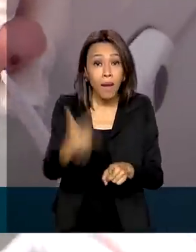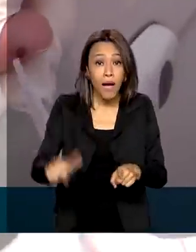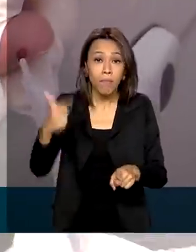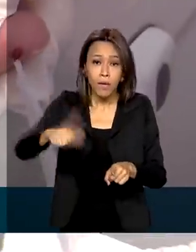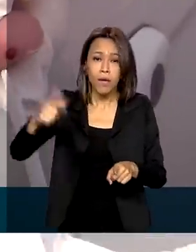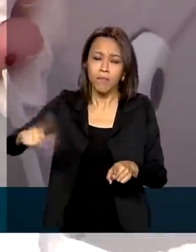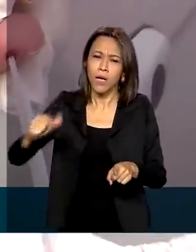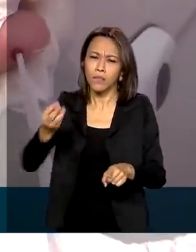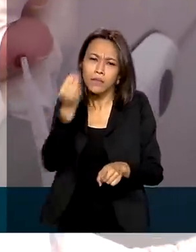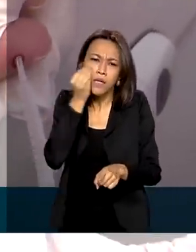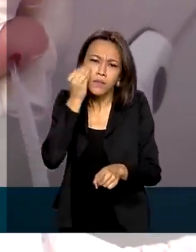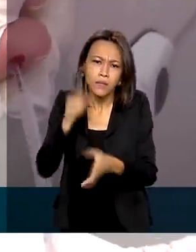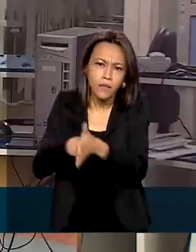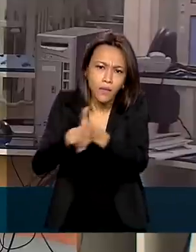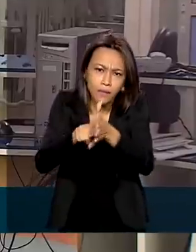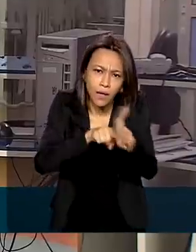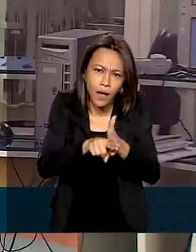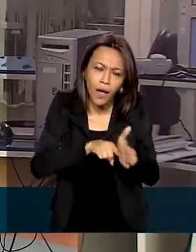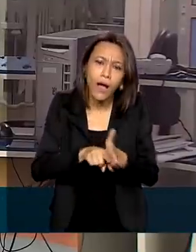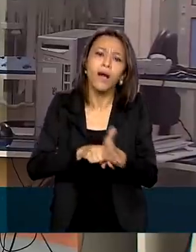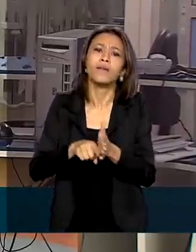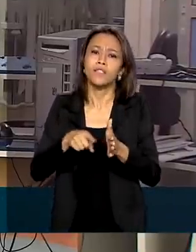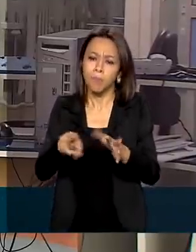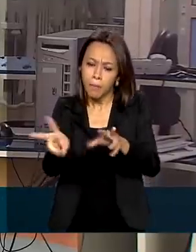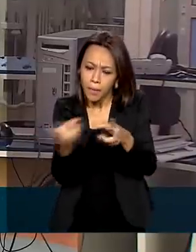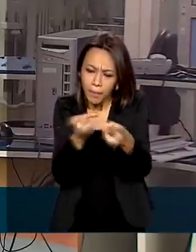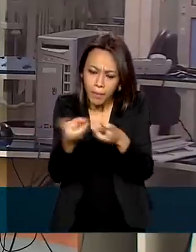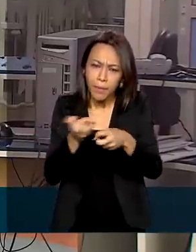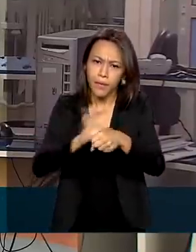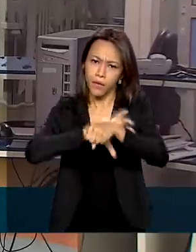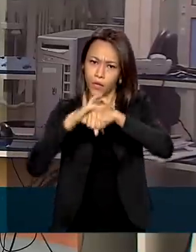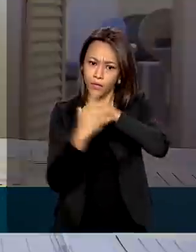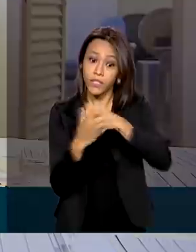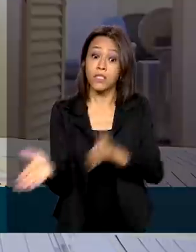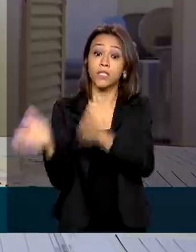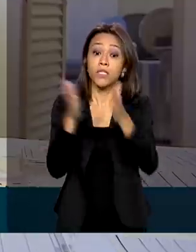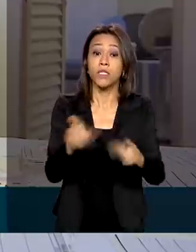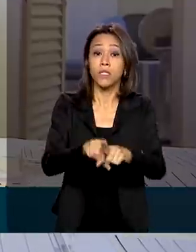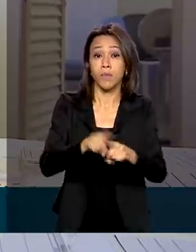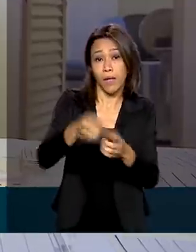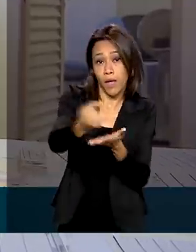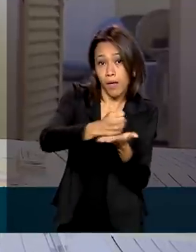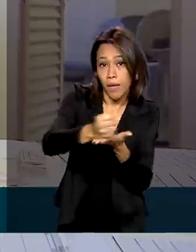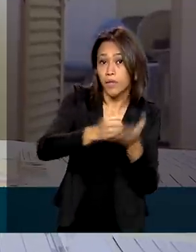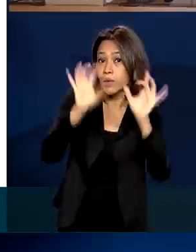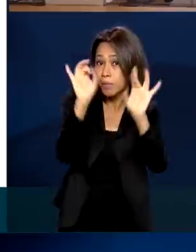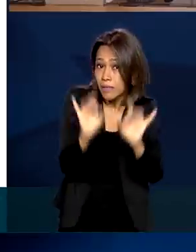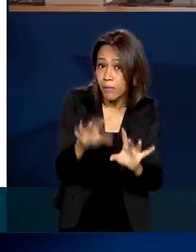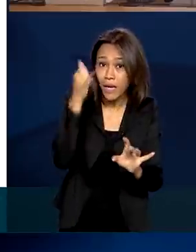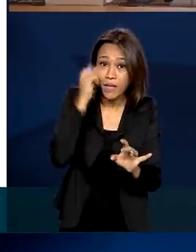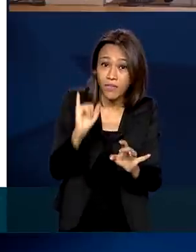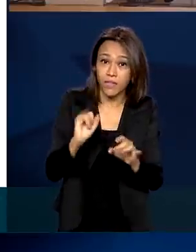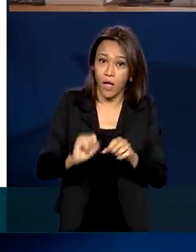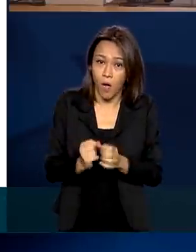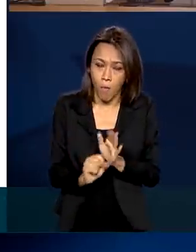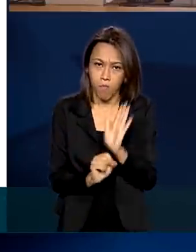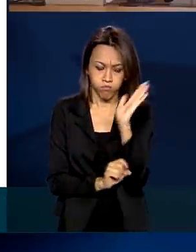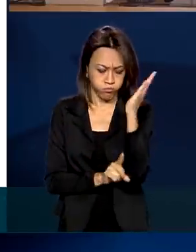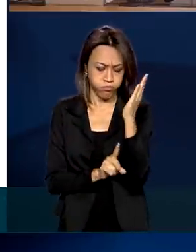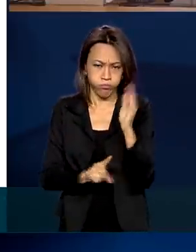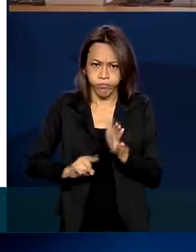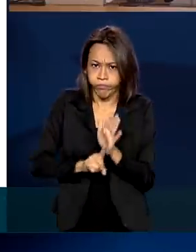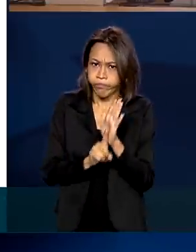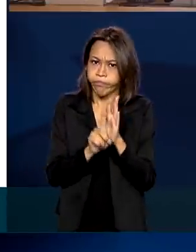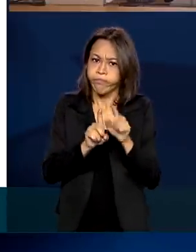detecção da Covid-19 e a distribuição de medicamentos especiais para prevenção à trombose. A gente espera que essa